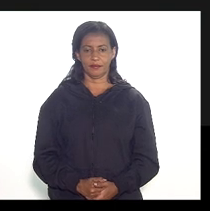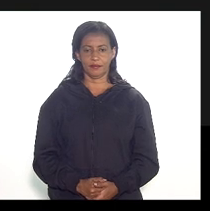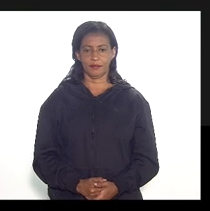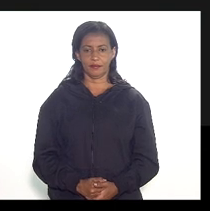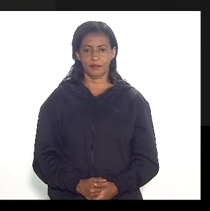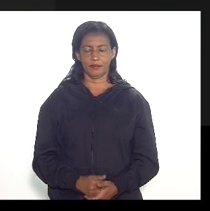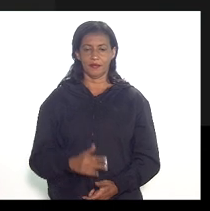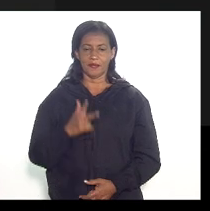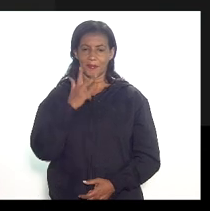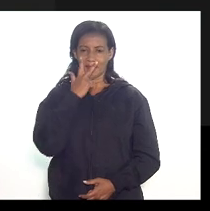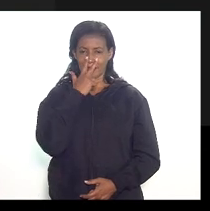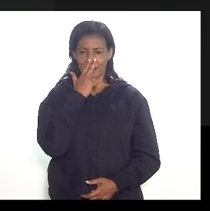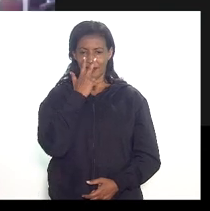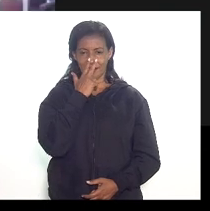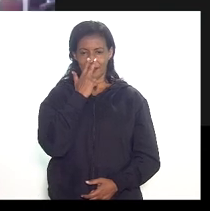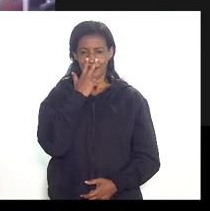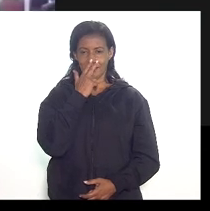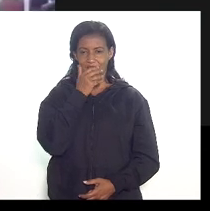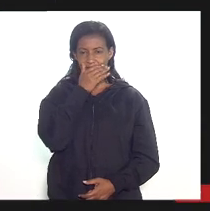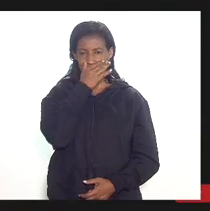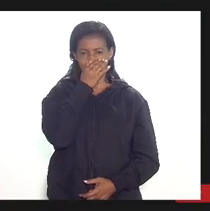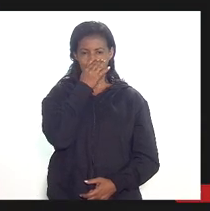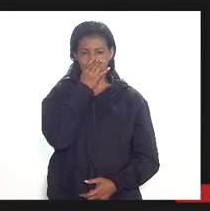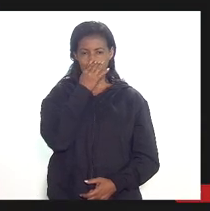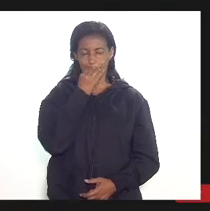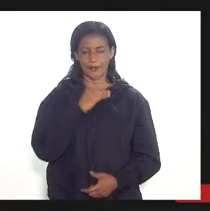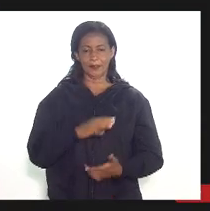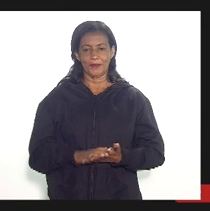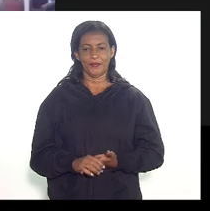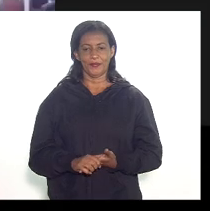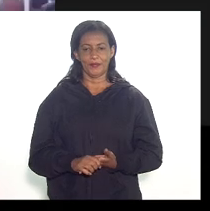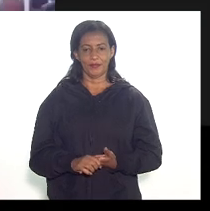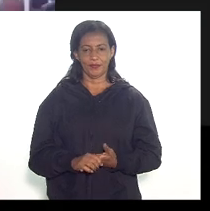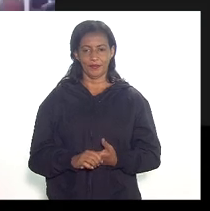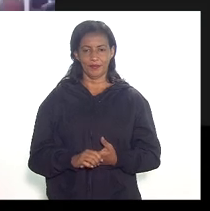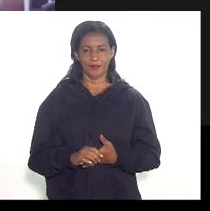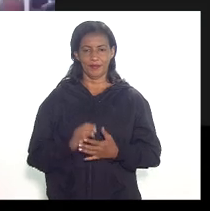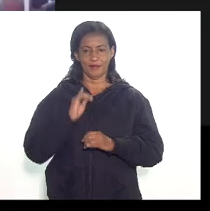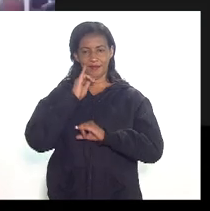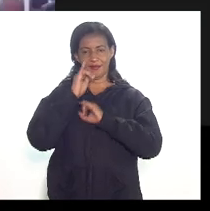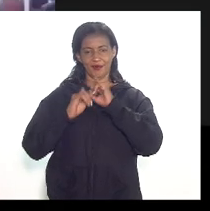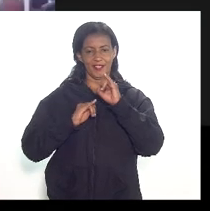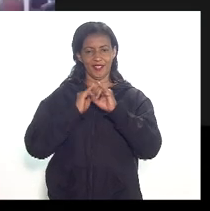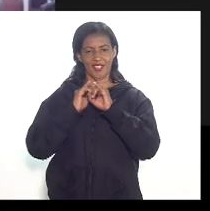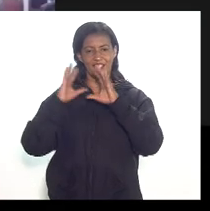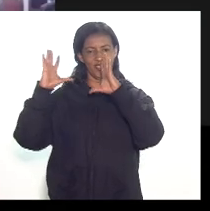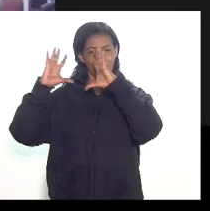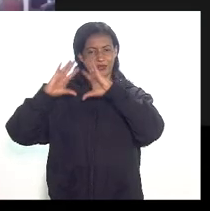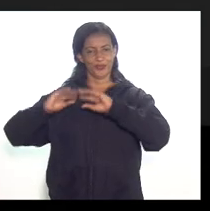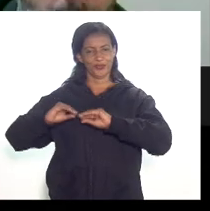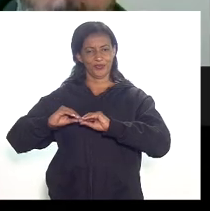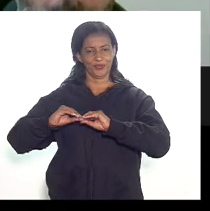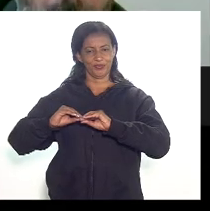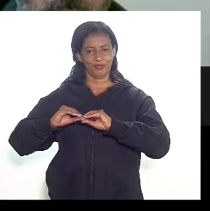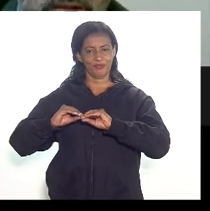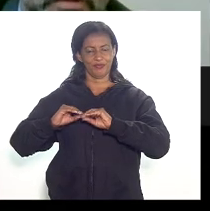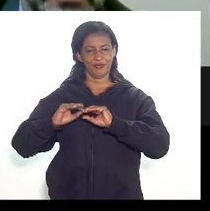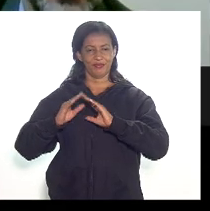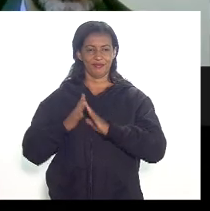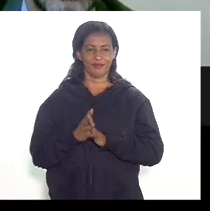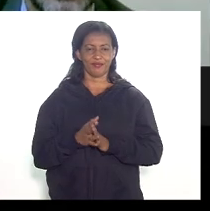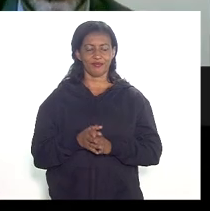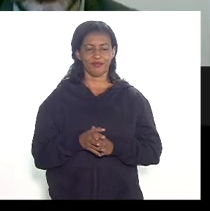parece que o nosso é, caiu nosso Paulo Henrique caiu seu sistema